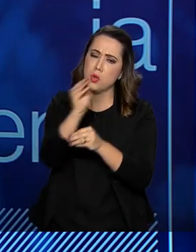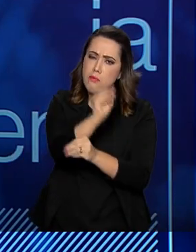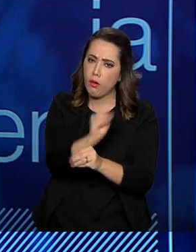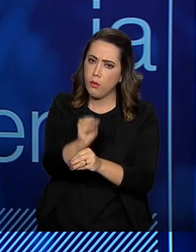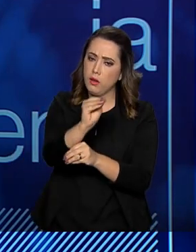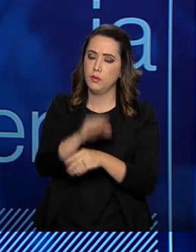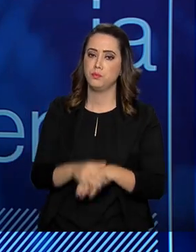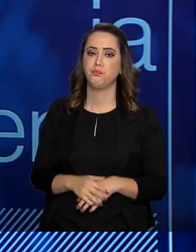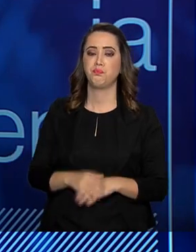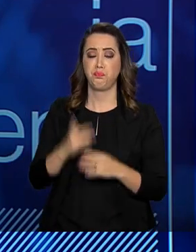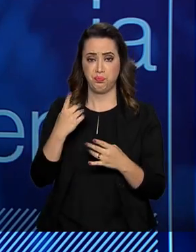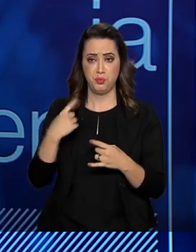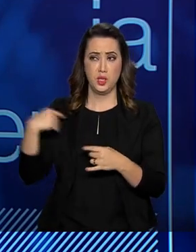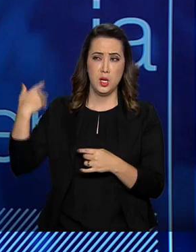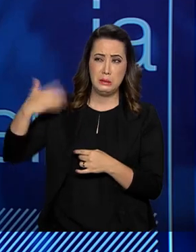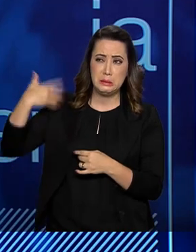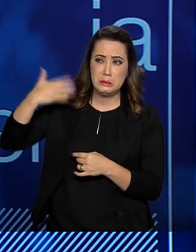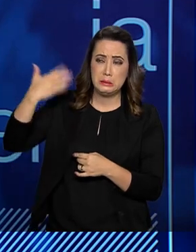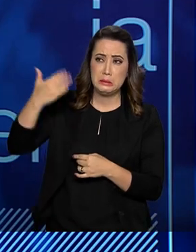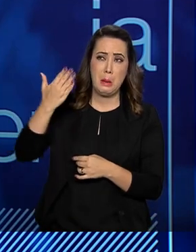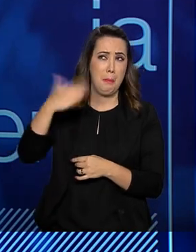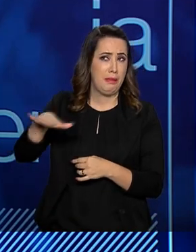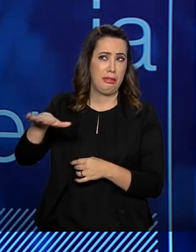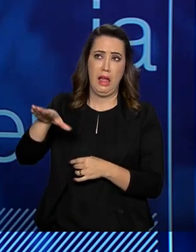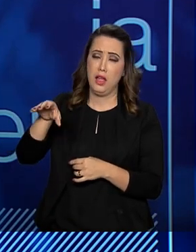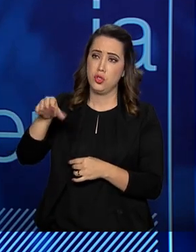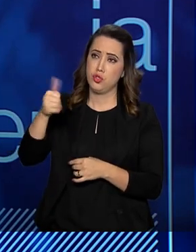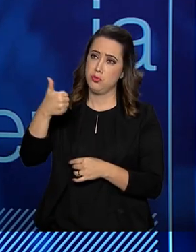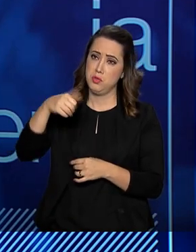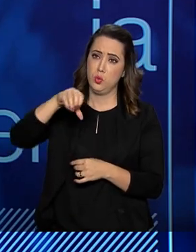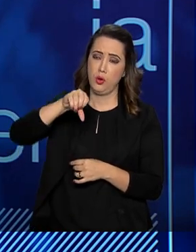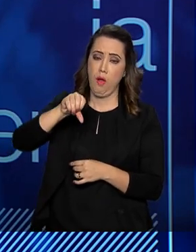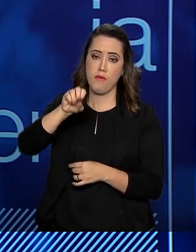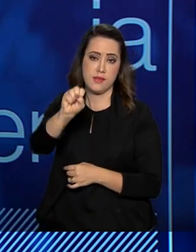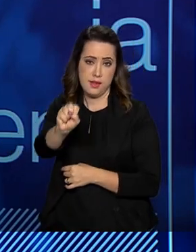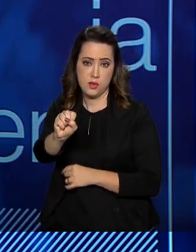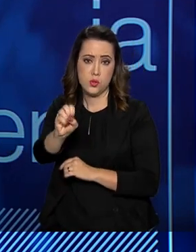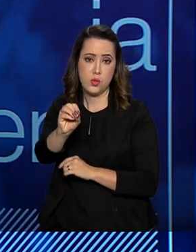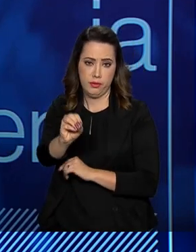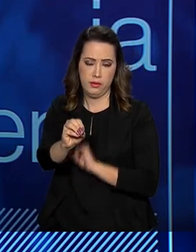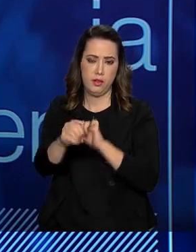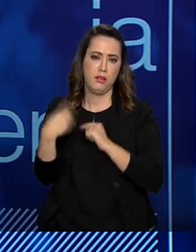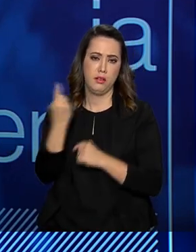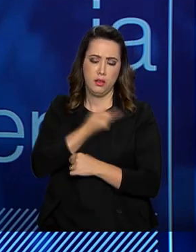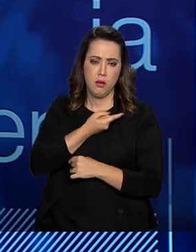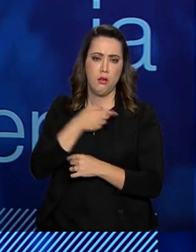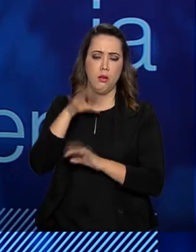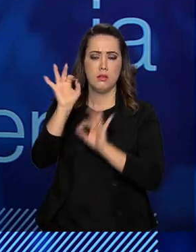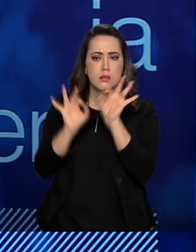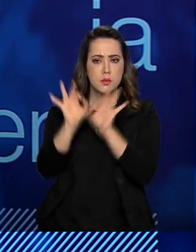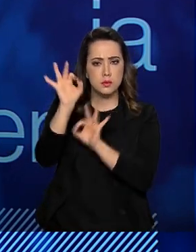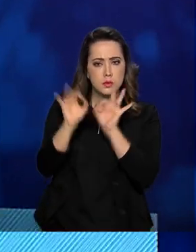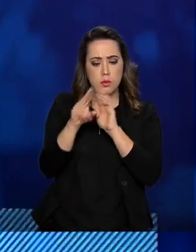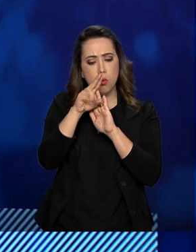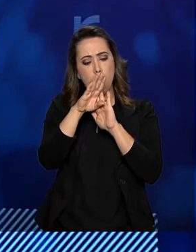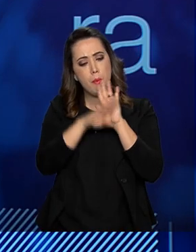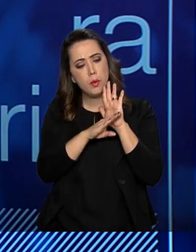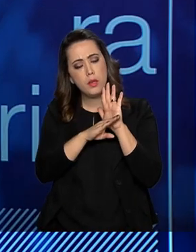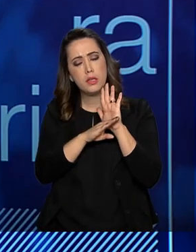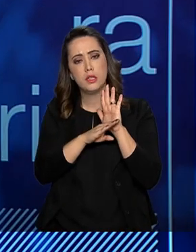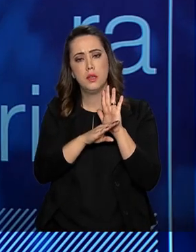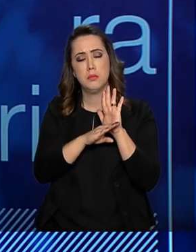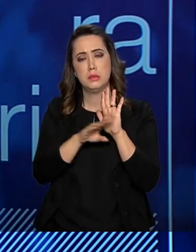a metade da década de 80, de estabelecer, quando nós estabelecemos o nosso programa em 85,